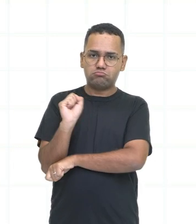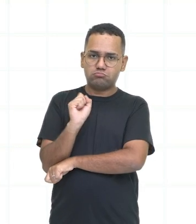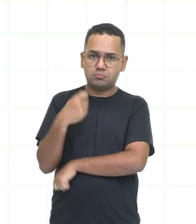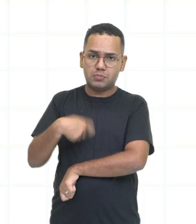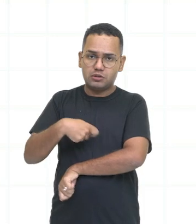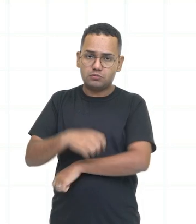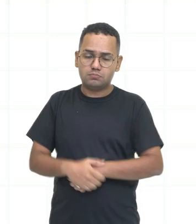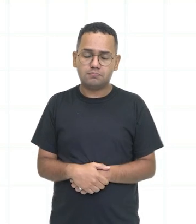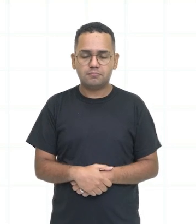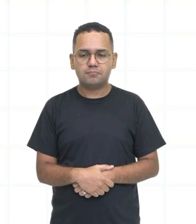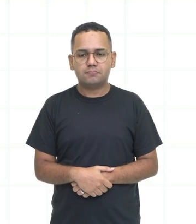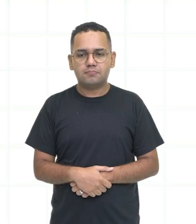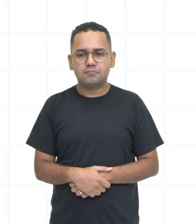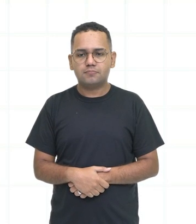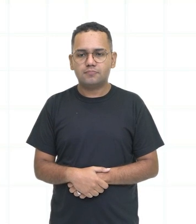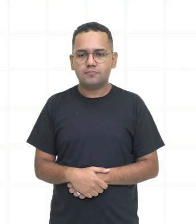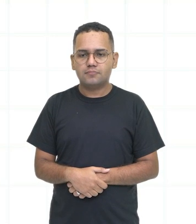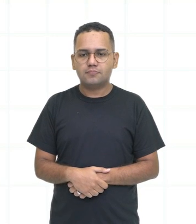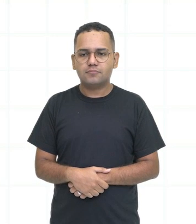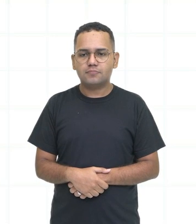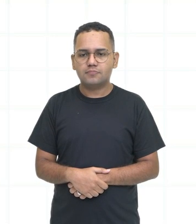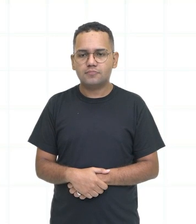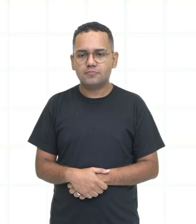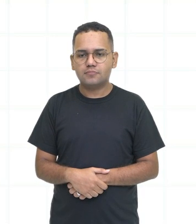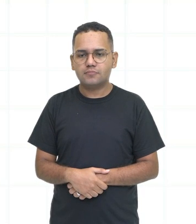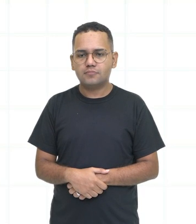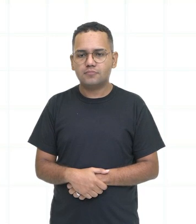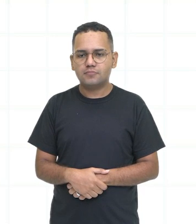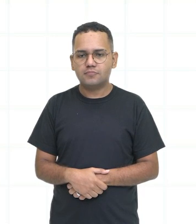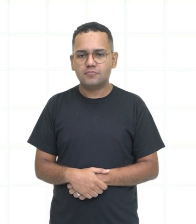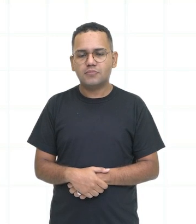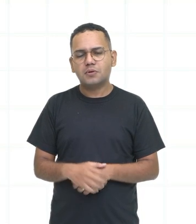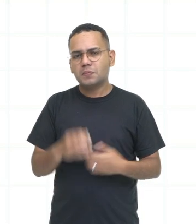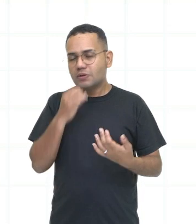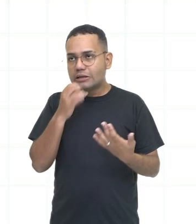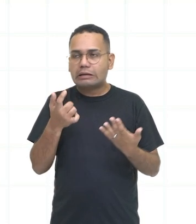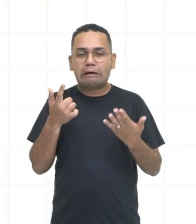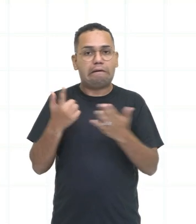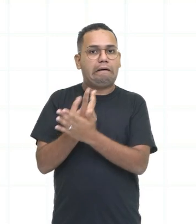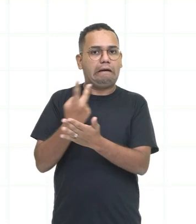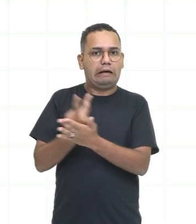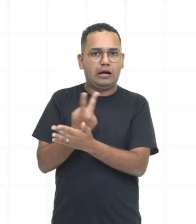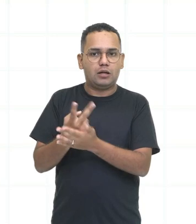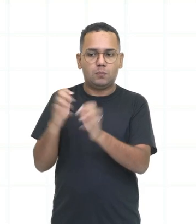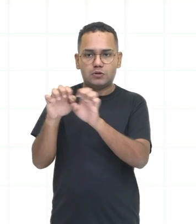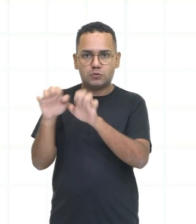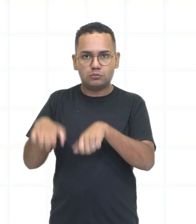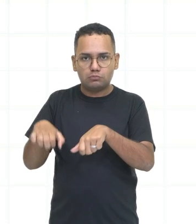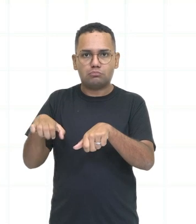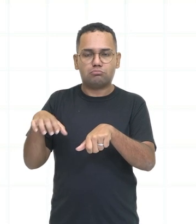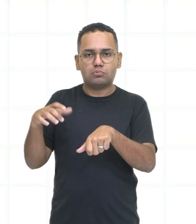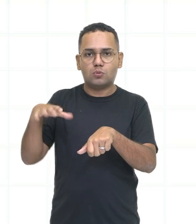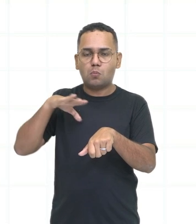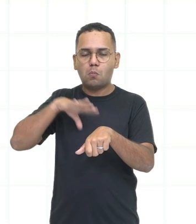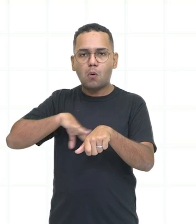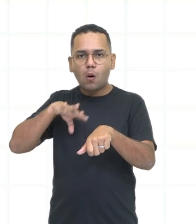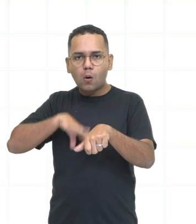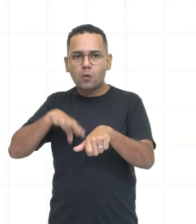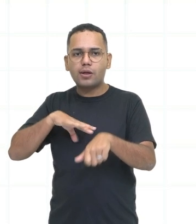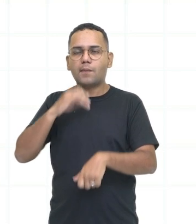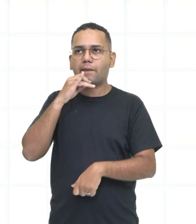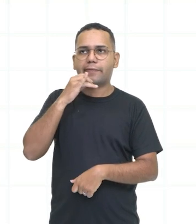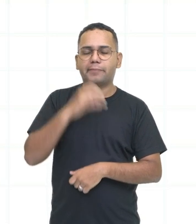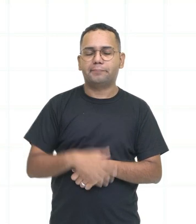que eu não falo dessa forma que ficaria redundante na língua portuguesa, né? Eu dirijo eu mesmo. Mas em língua inglesa faz sentido, né? I